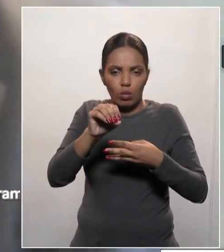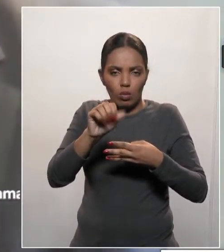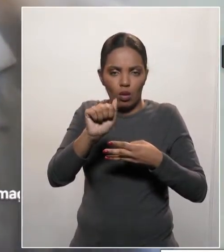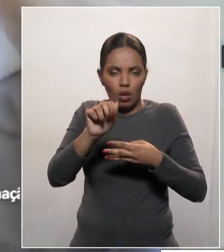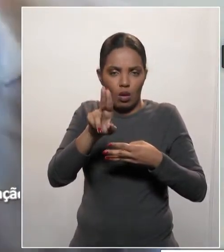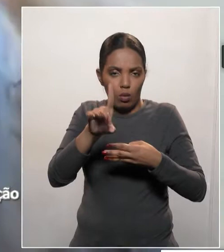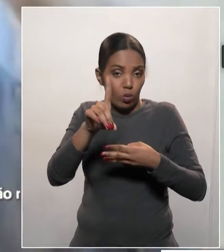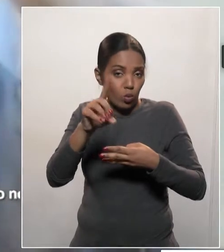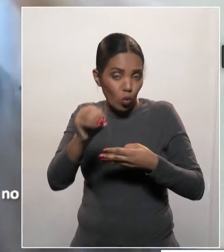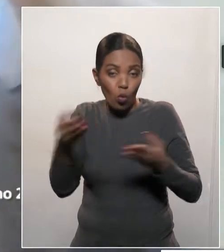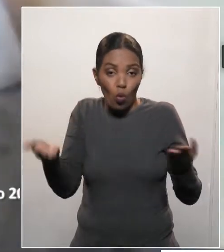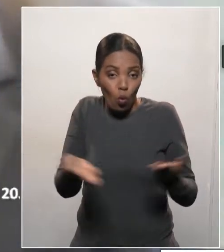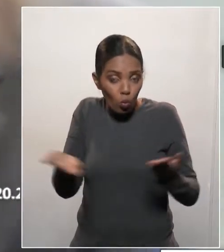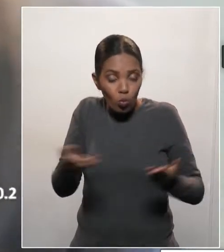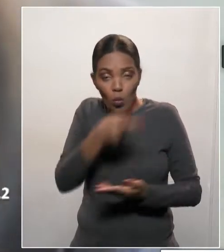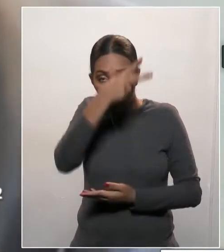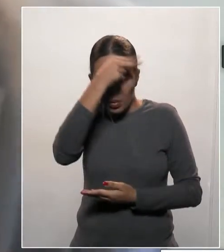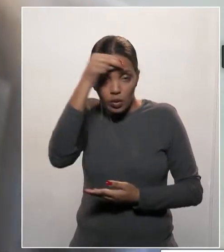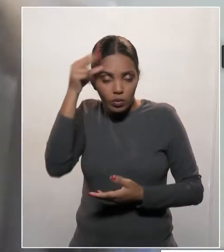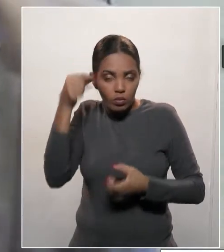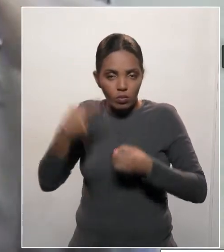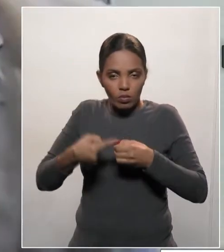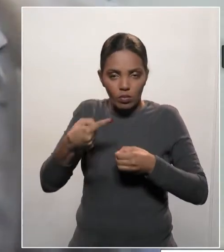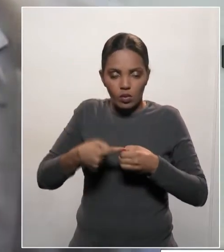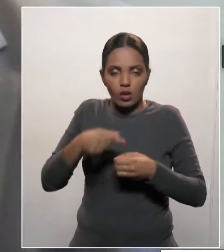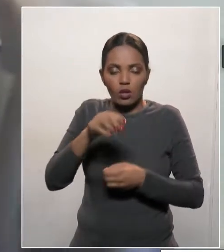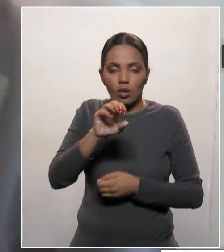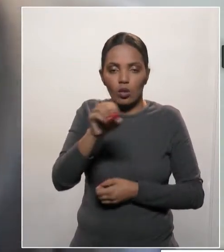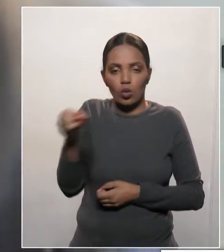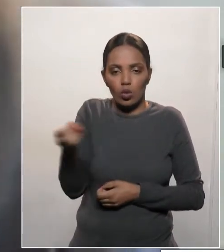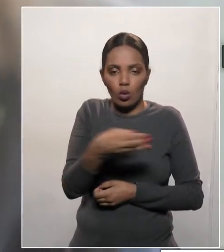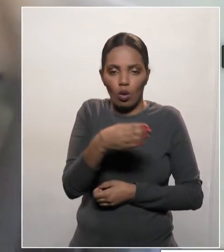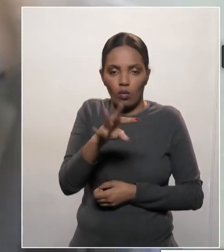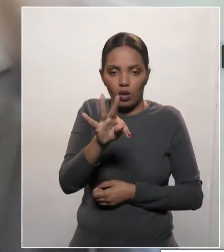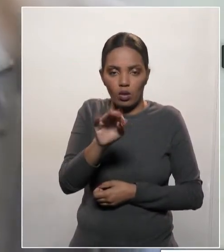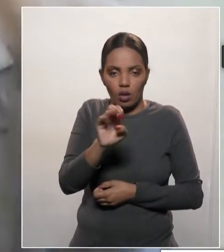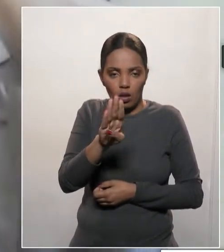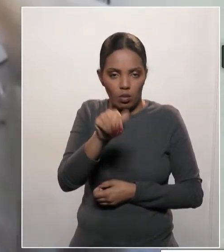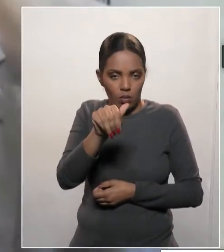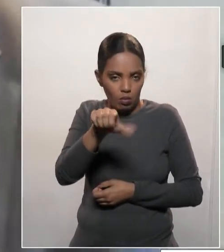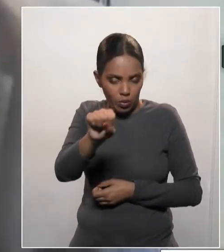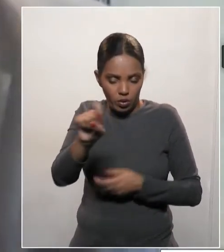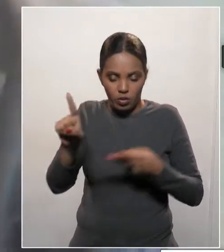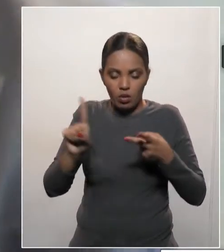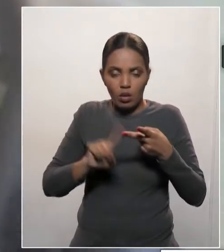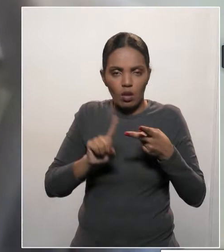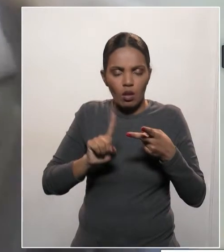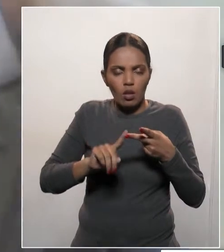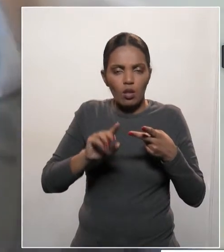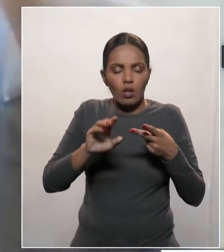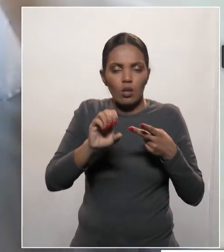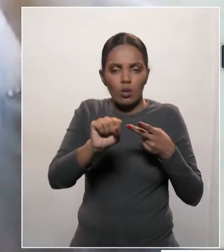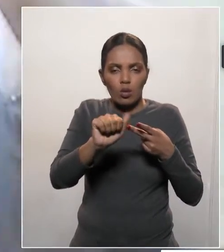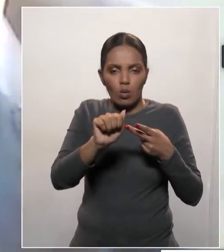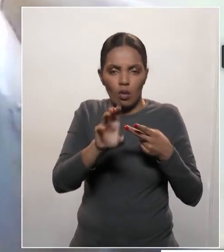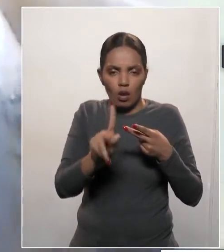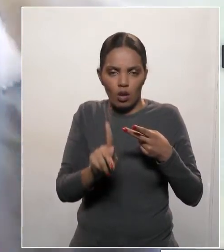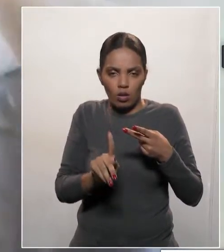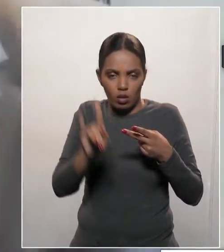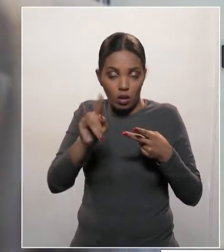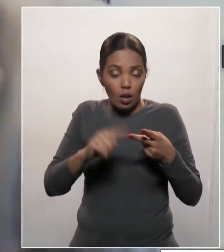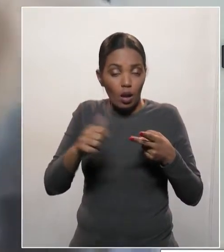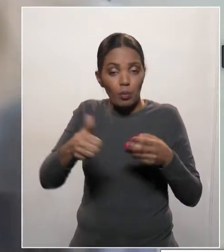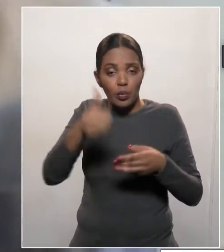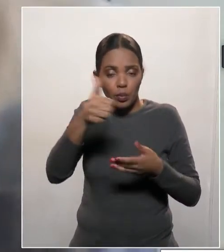um grande profissional, um grande gestor. A enfermeira Márcia Sulac, a primeira enfermeira secretária municipal de saúde de